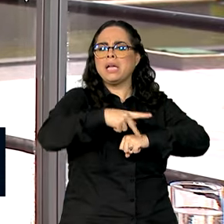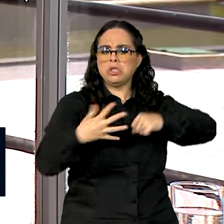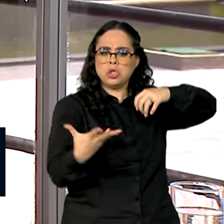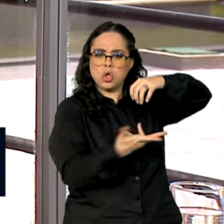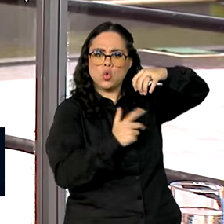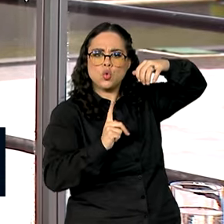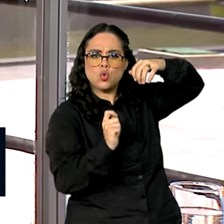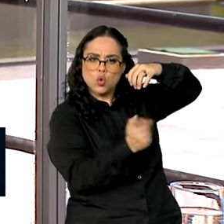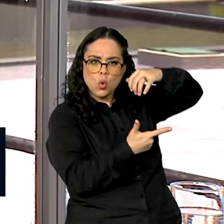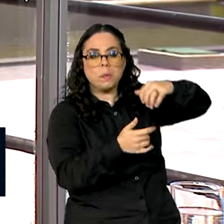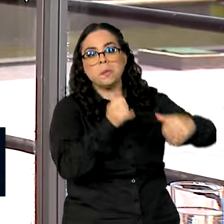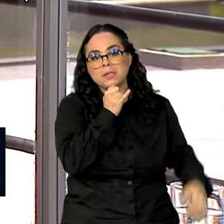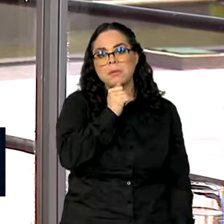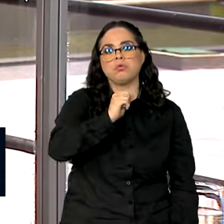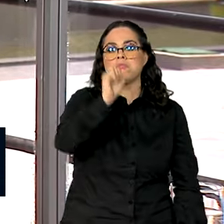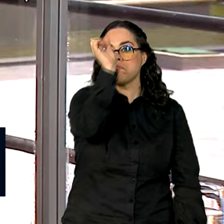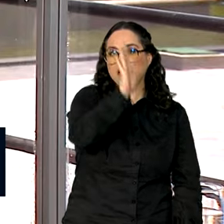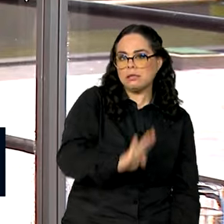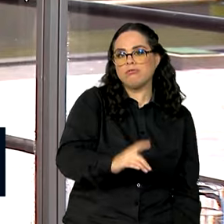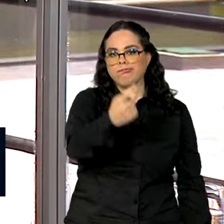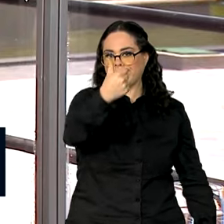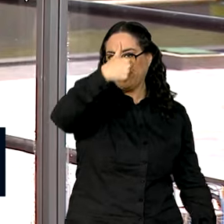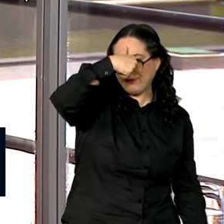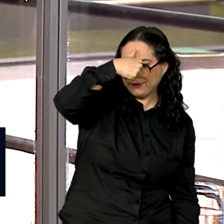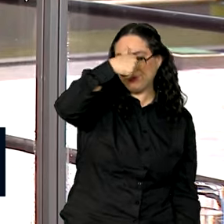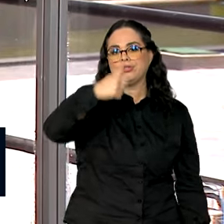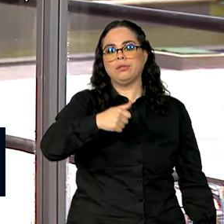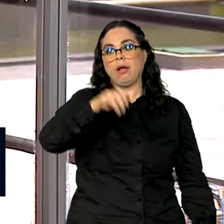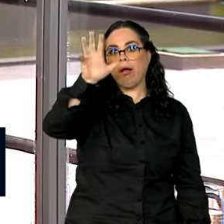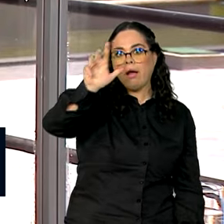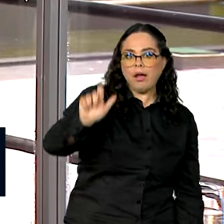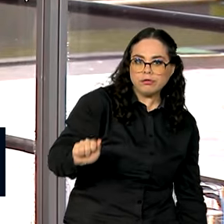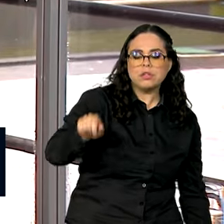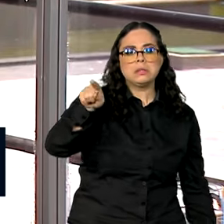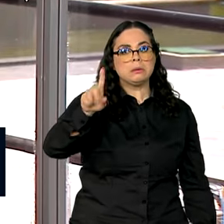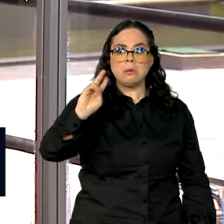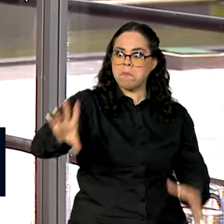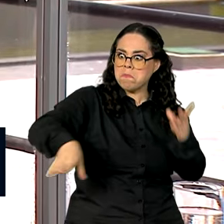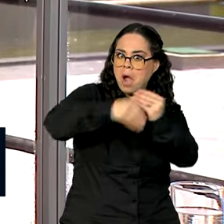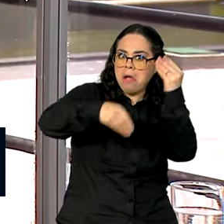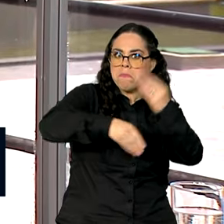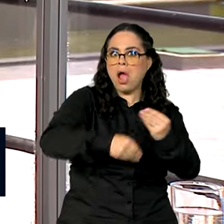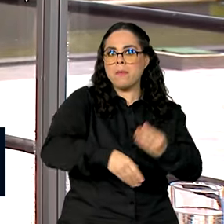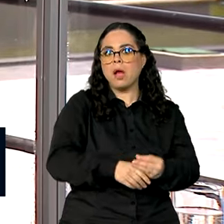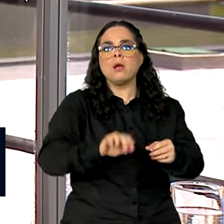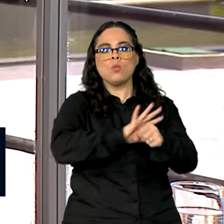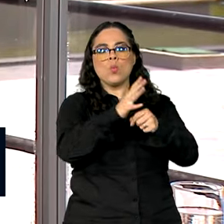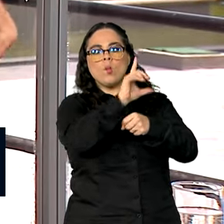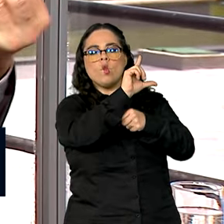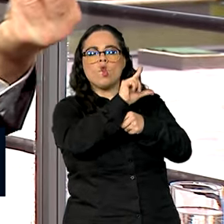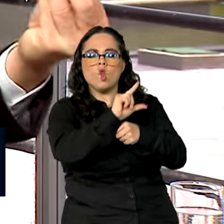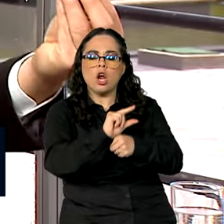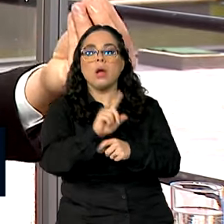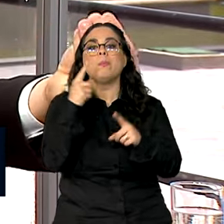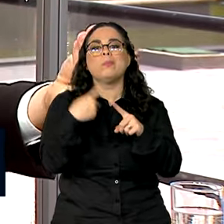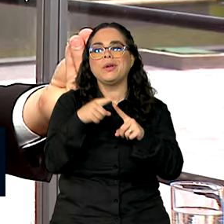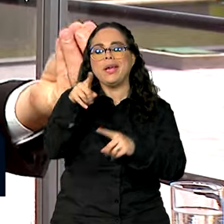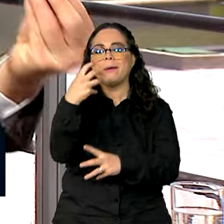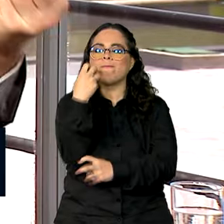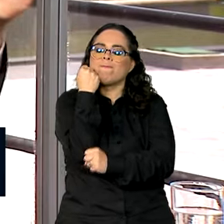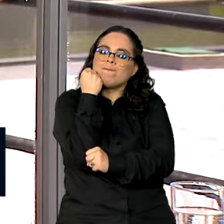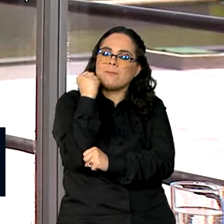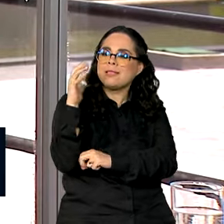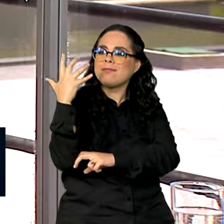Brasil, Índia, África, contribuem muito mais com a questão da descarbonização, preservando as suas